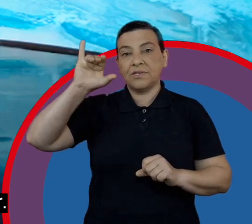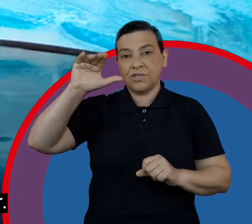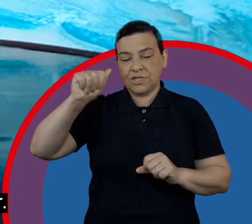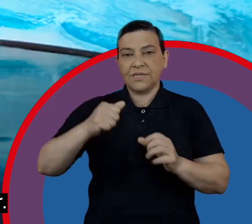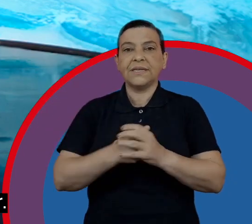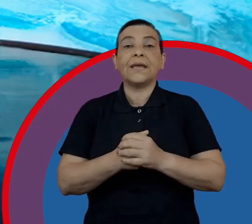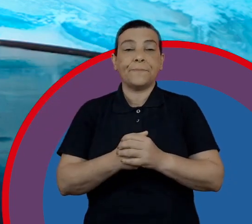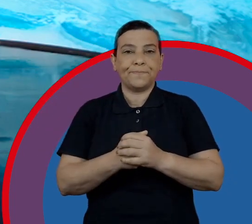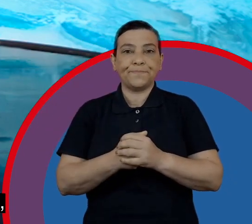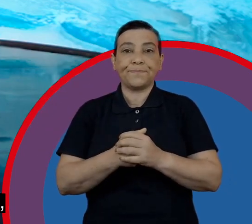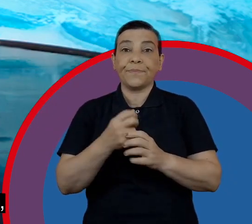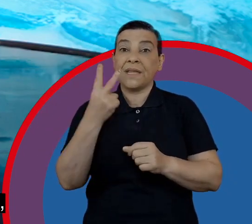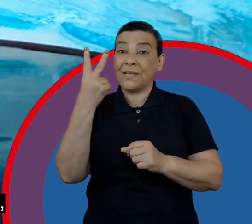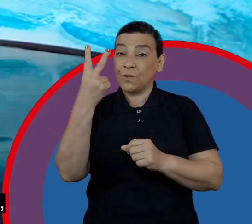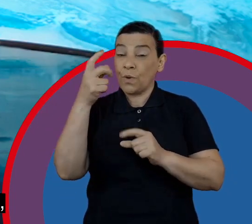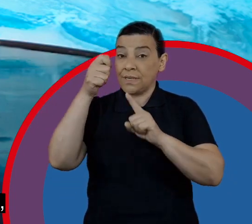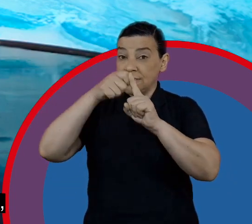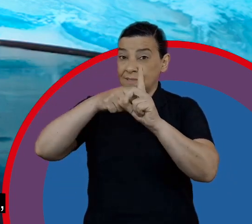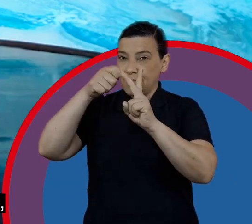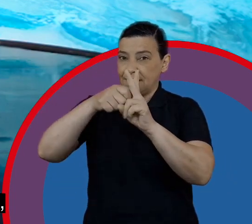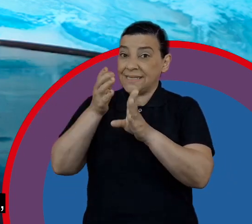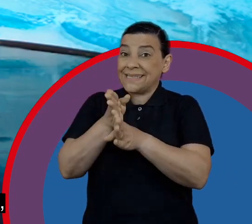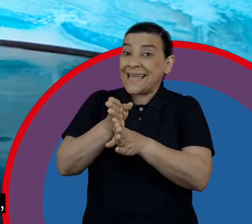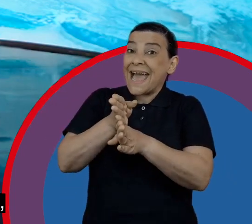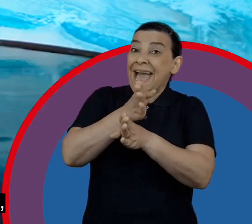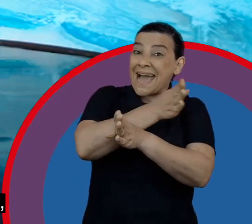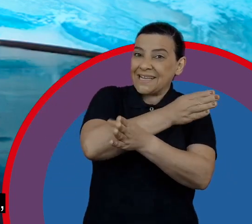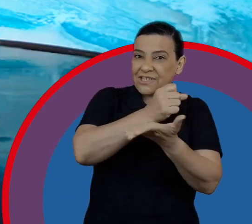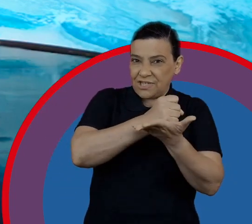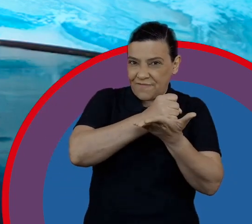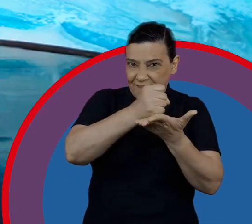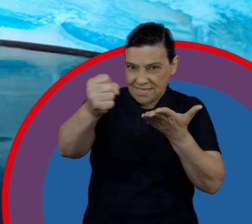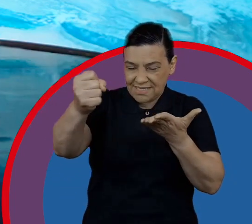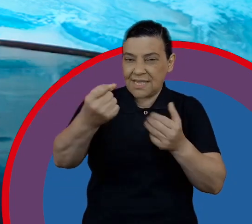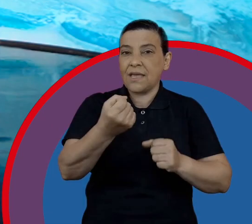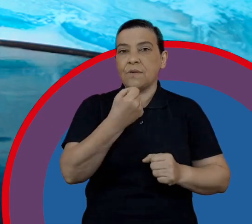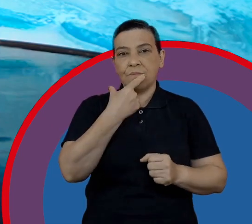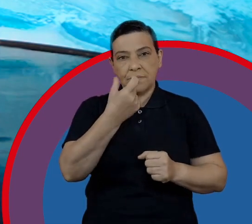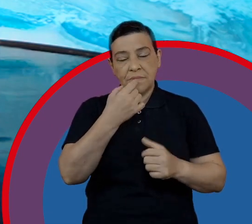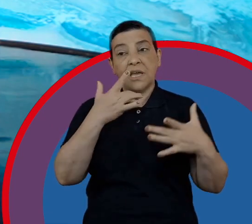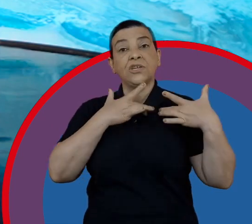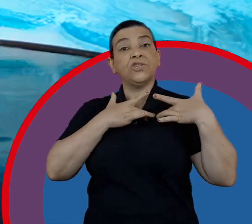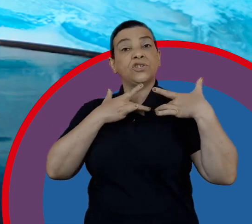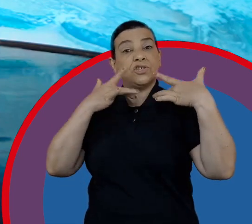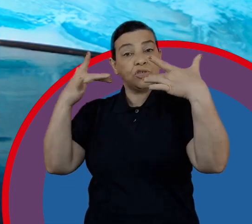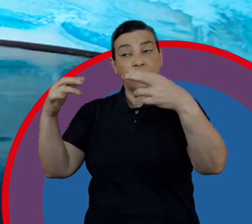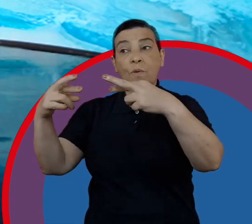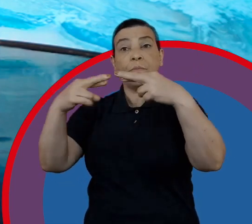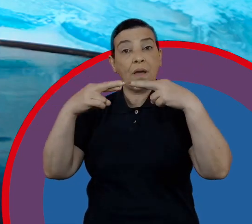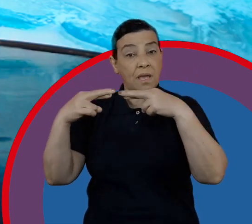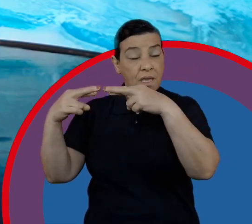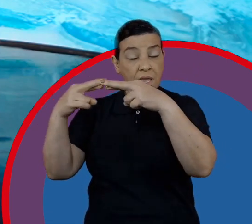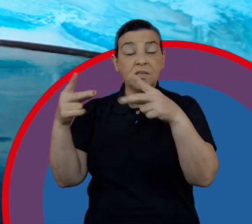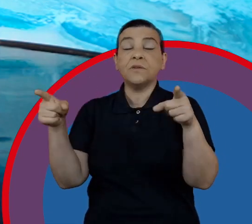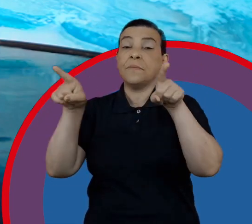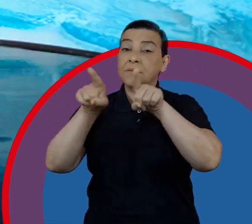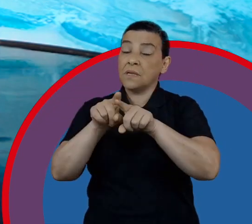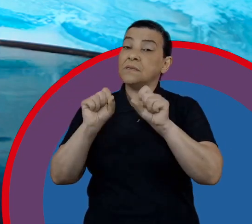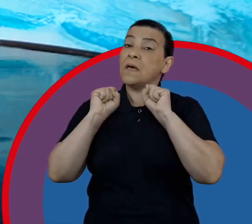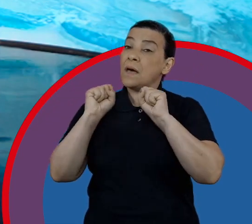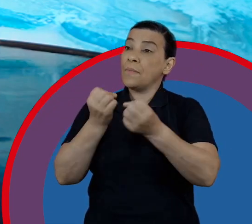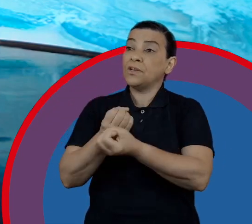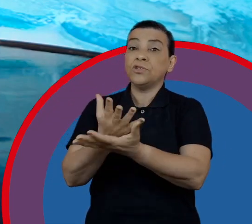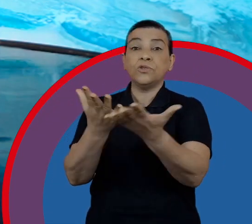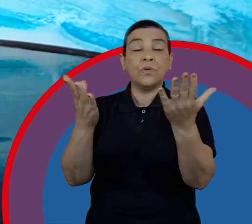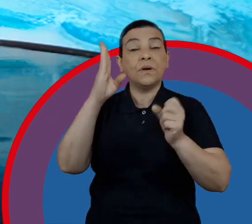drogarias do Carrefour. Então, com até dois meses de vencimento, nós doamos medicamentos para uma rede de parceiros